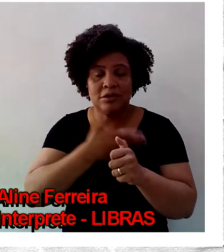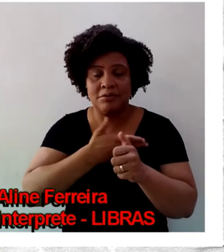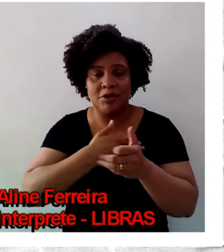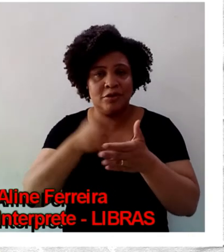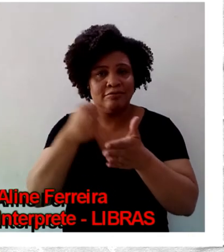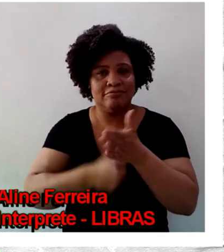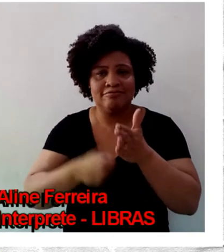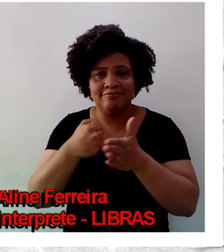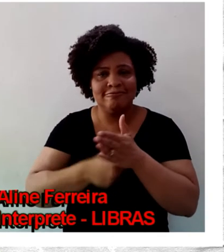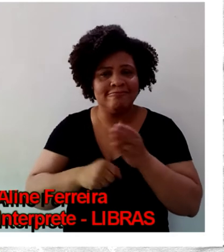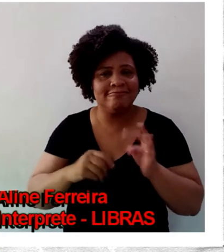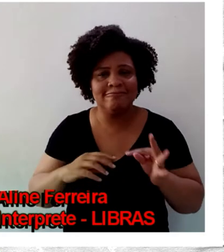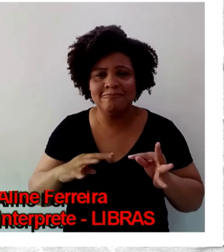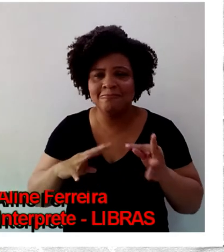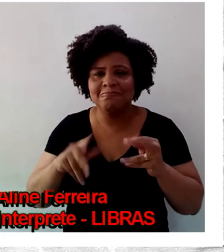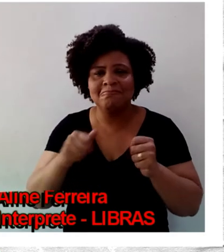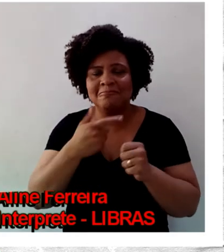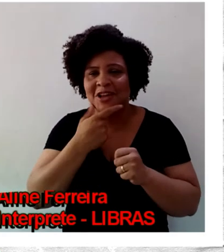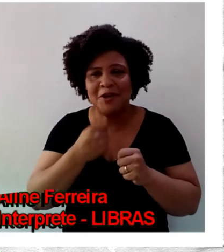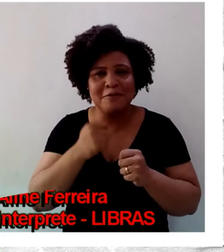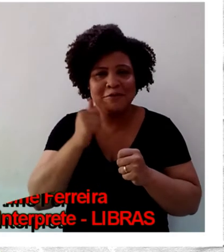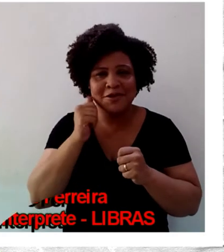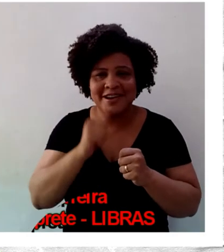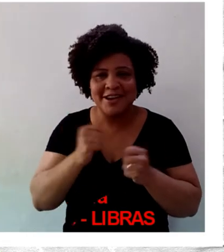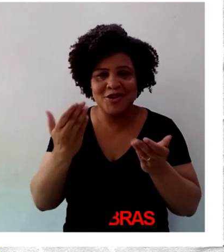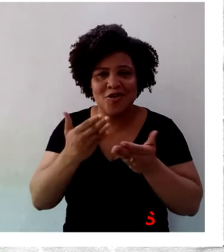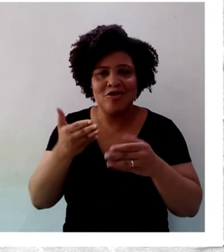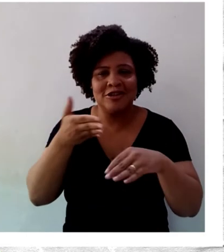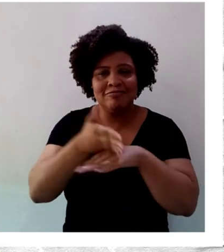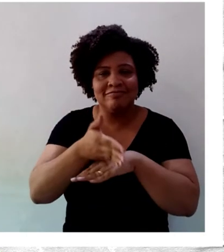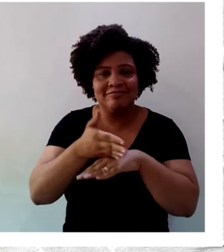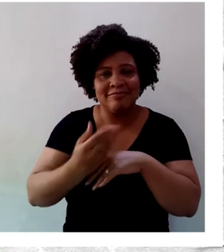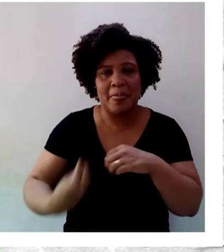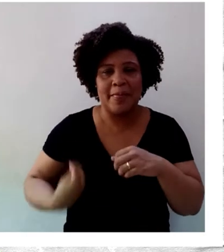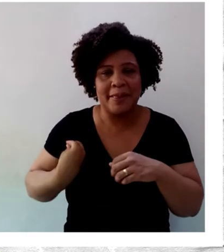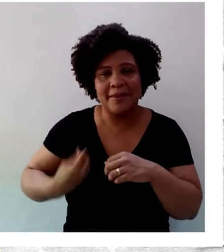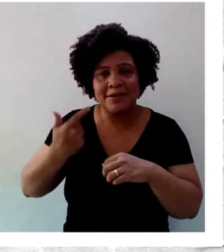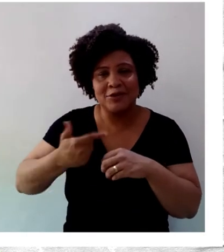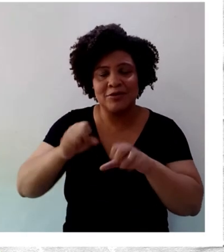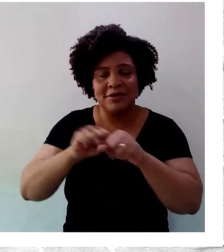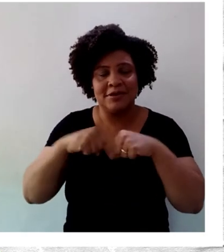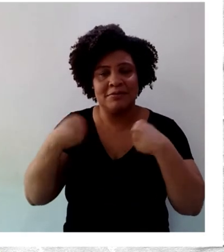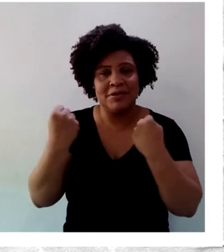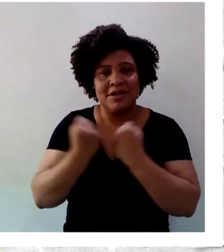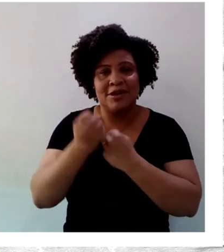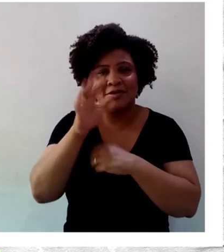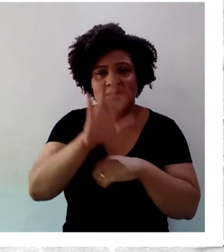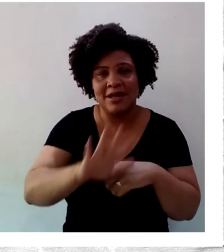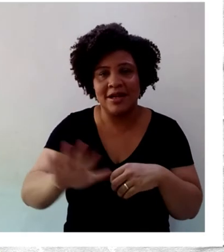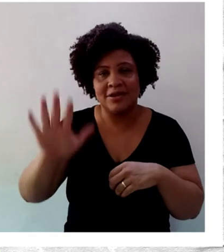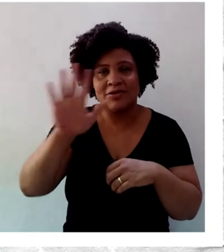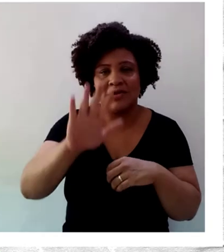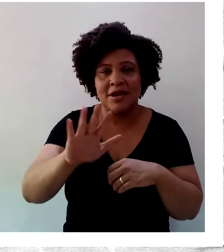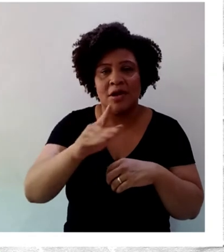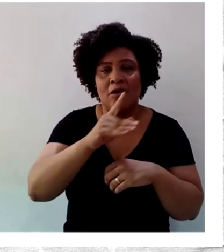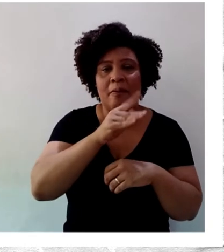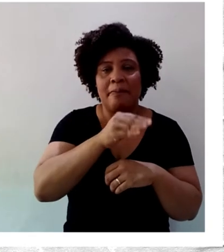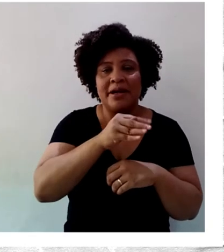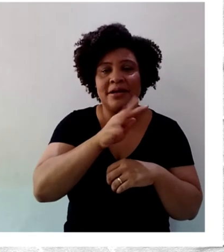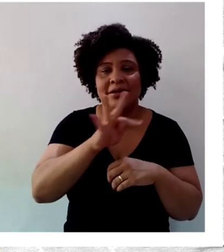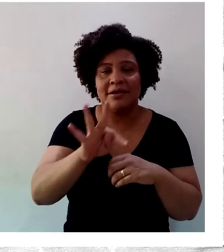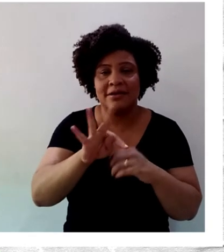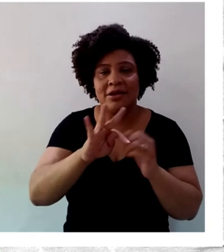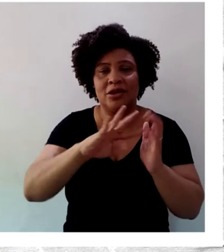e a todas as companheiras que estão participando do segundo seminário nacional do PT de todas as